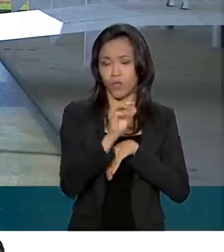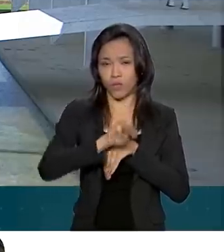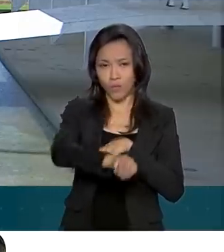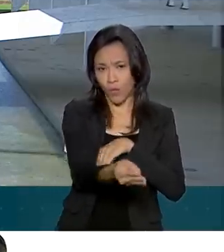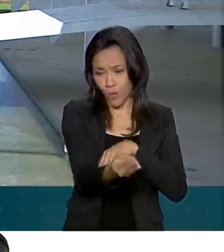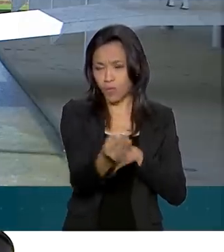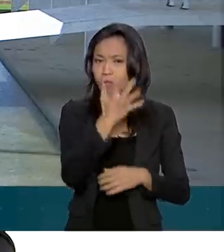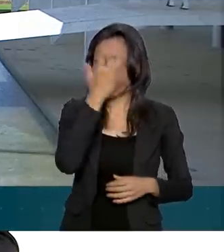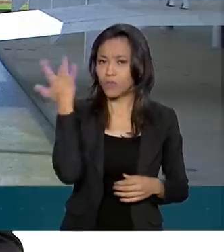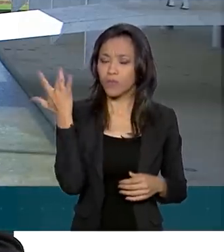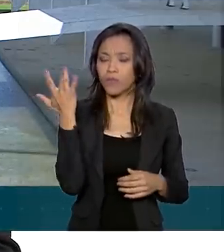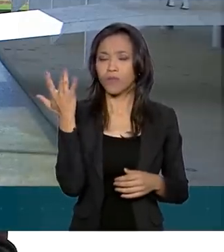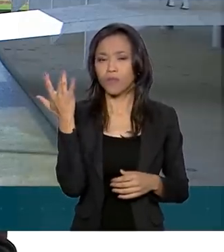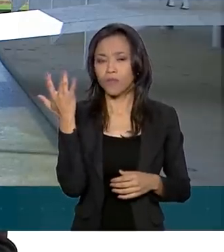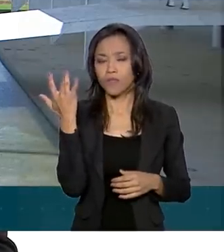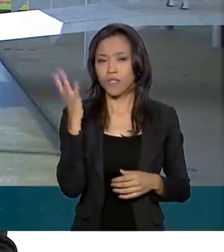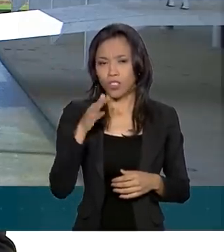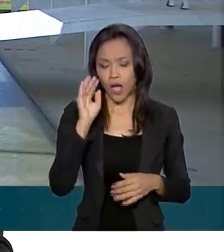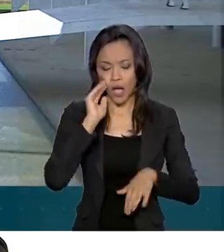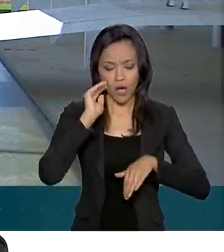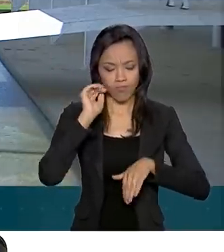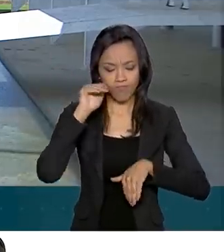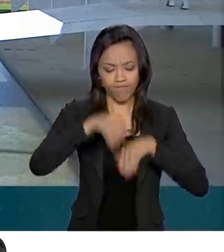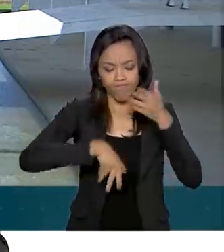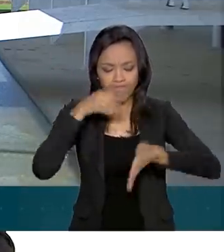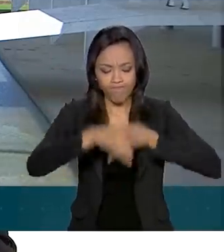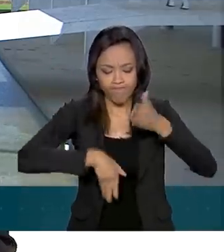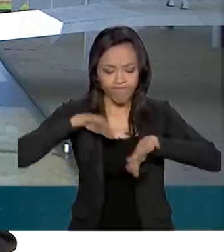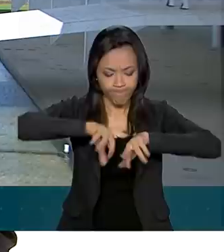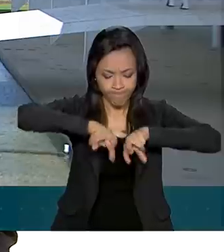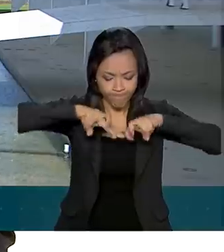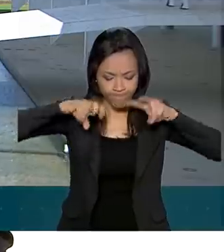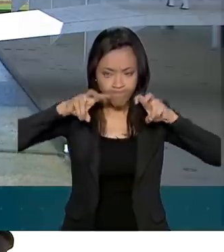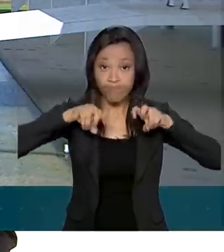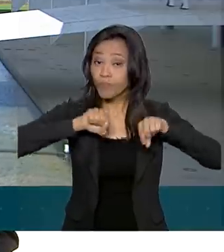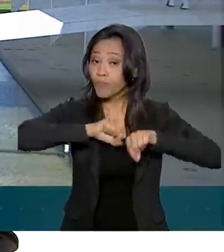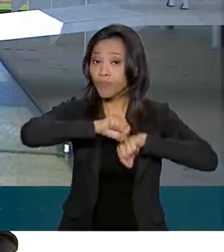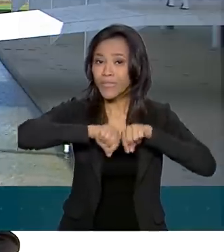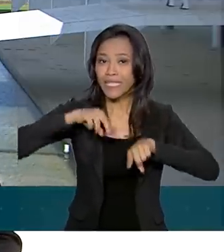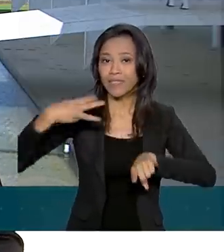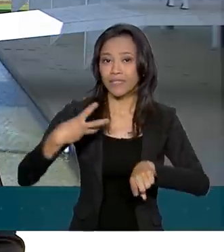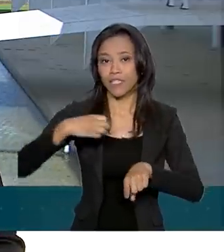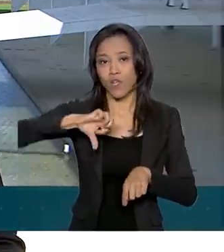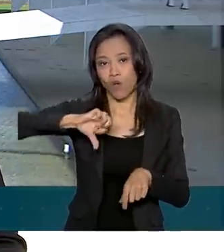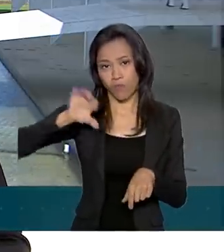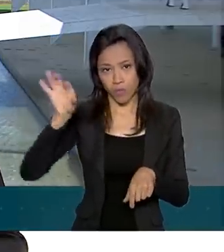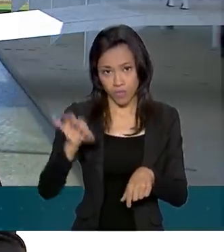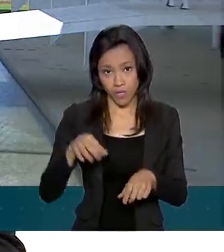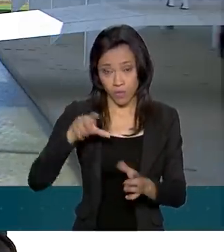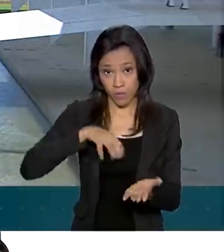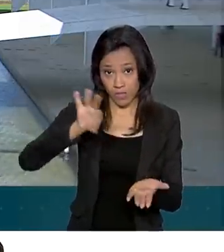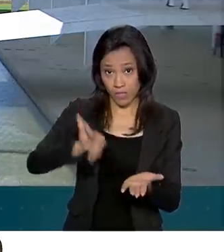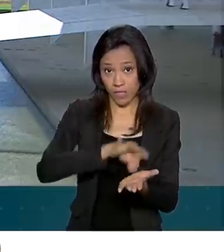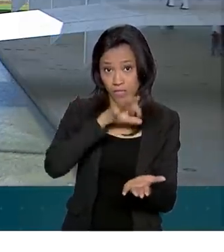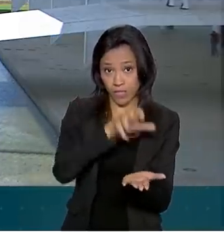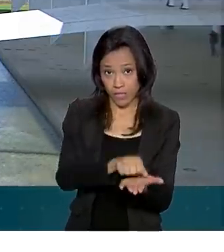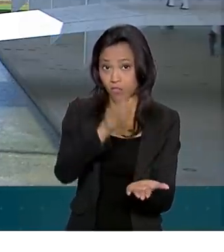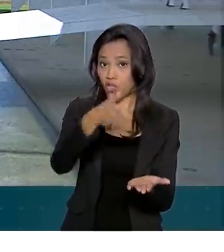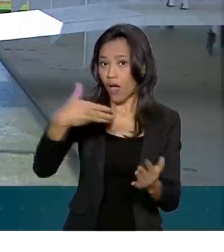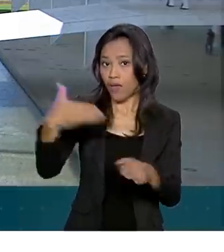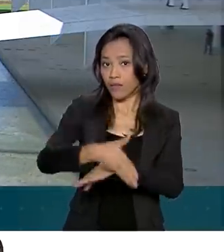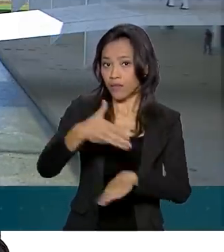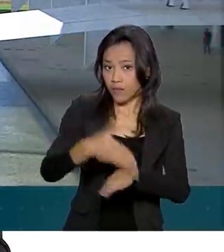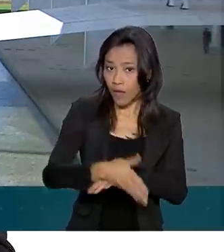participantes consultaram essas informações. Cerca de 39% dos inscritos acessaram o cartão